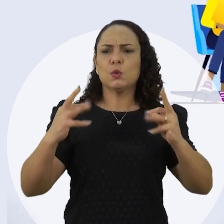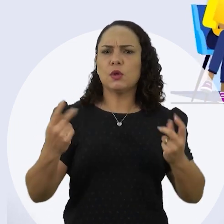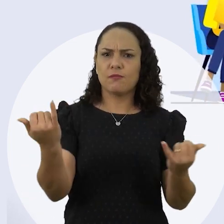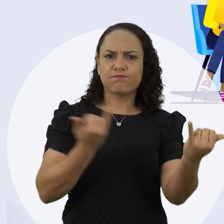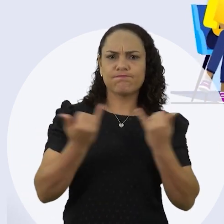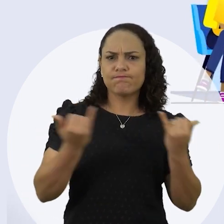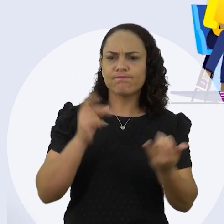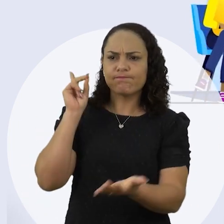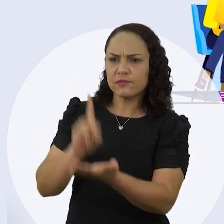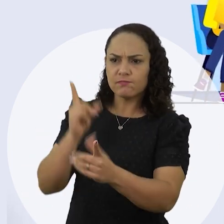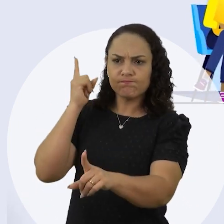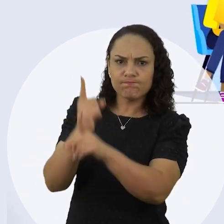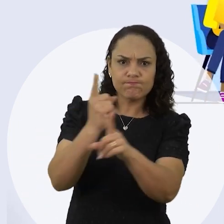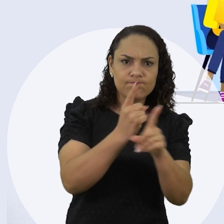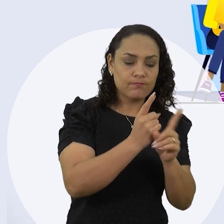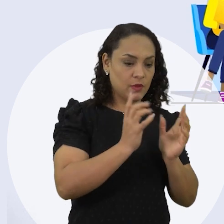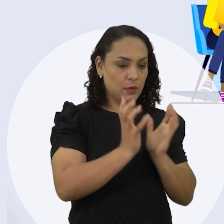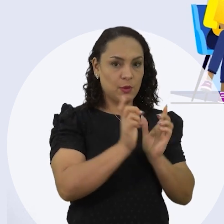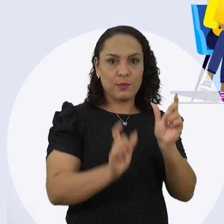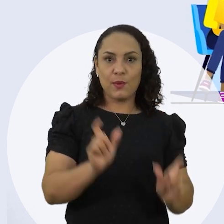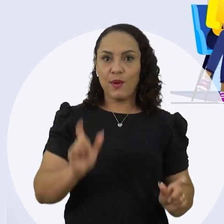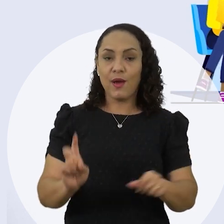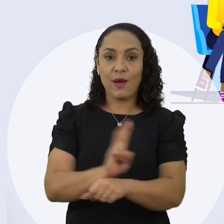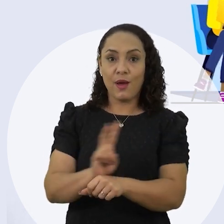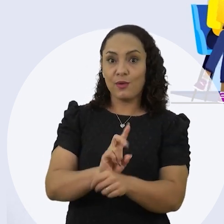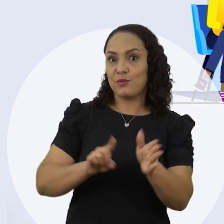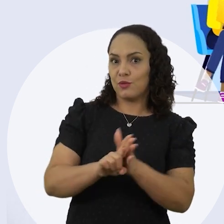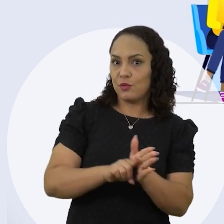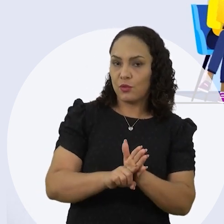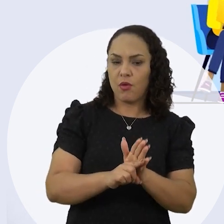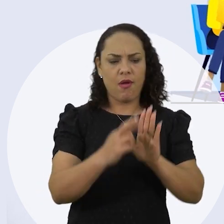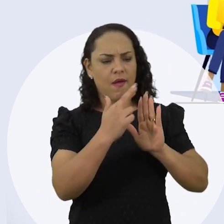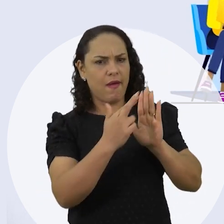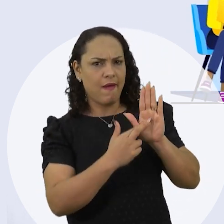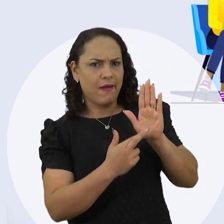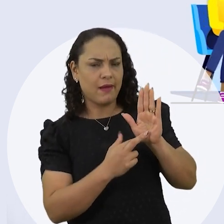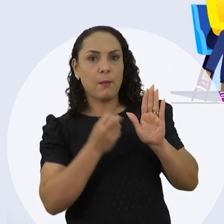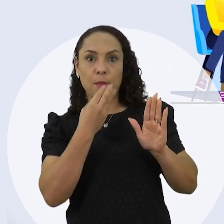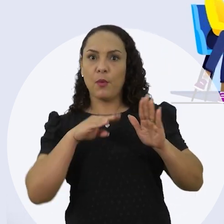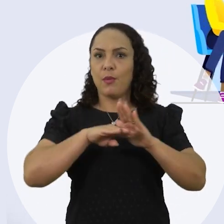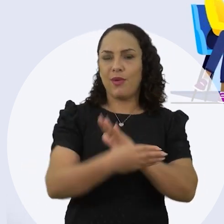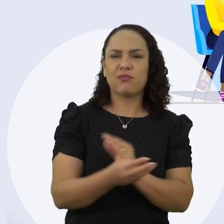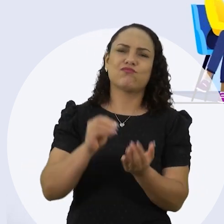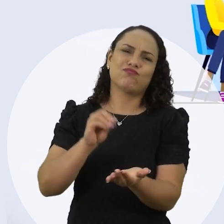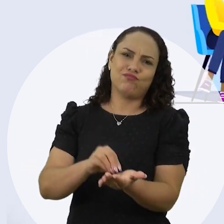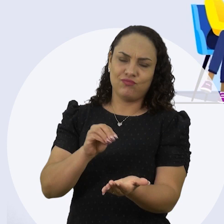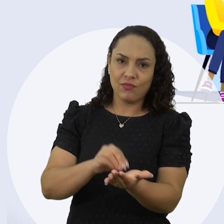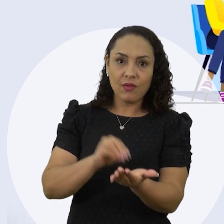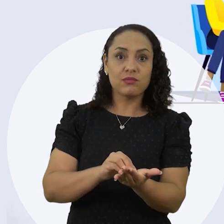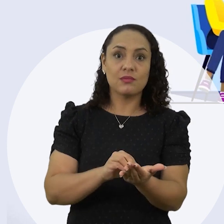narrativa do fato constatado pela equipe de auditores, a norma ou boa prática que não foi